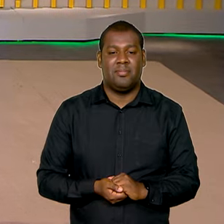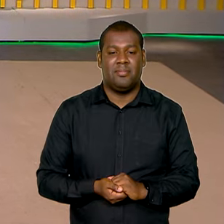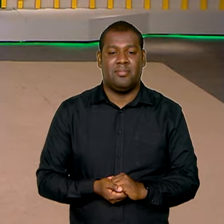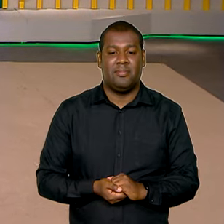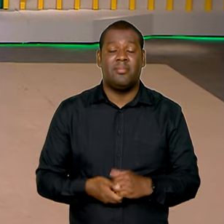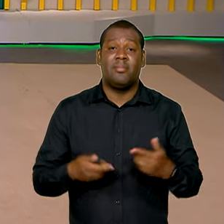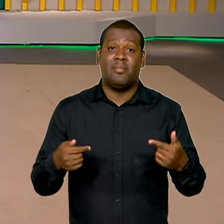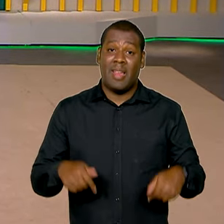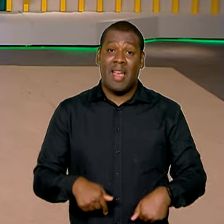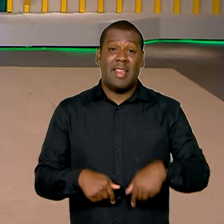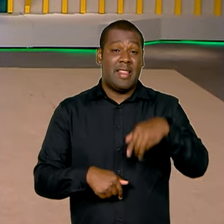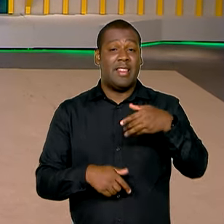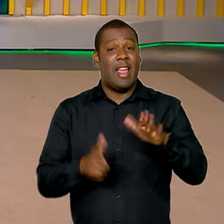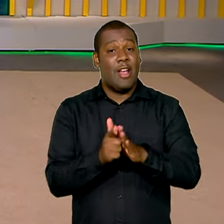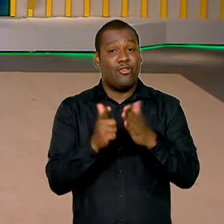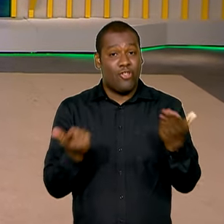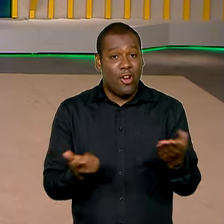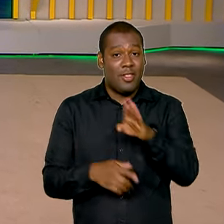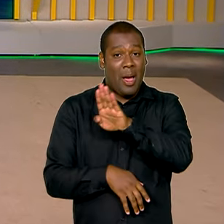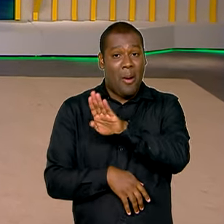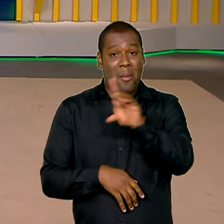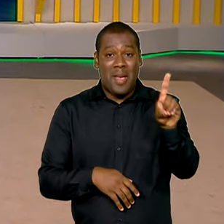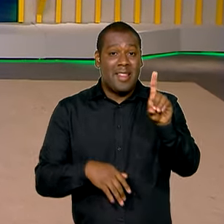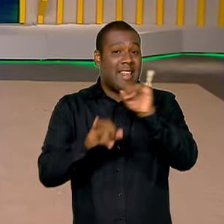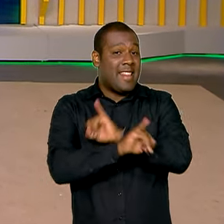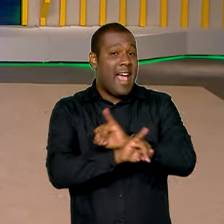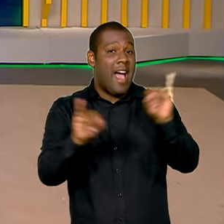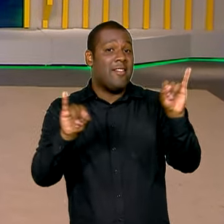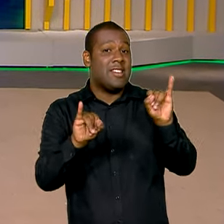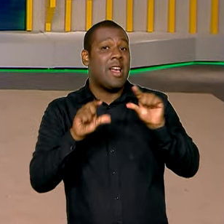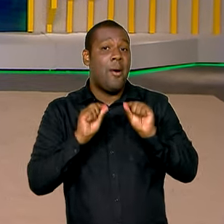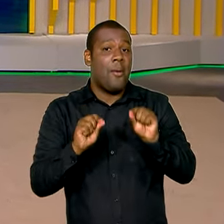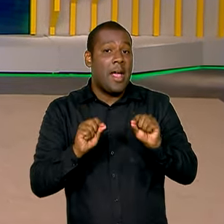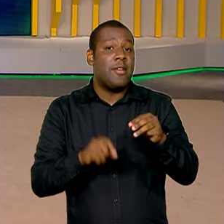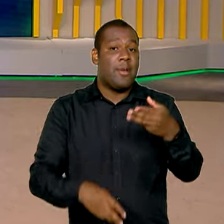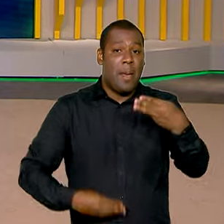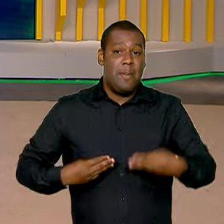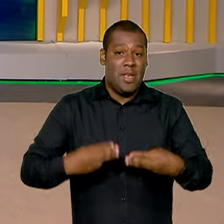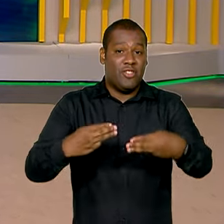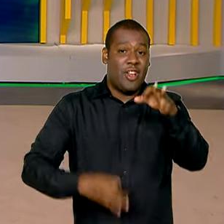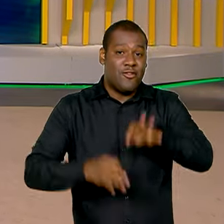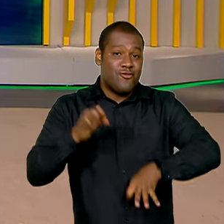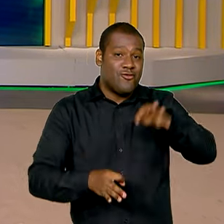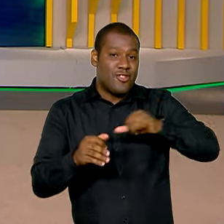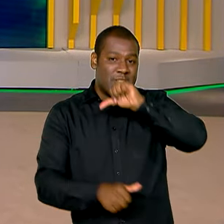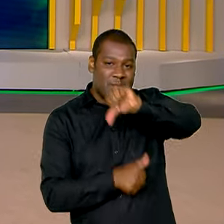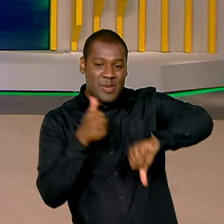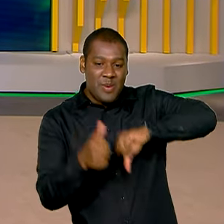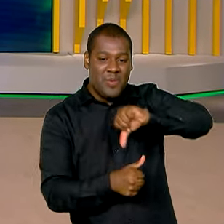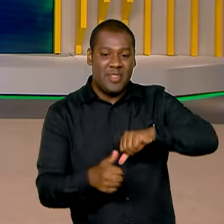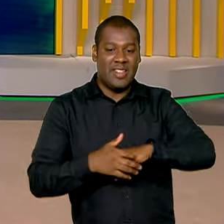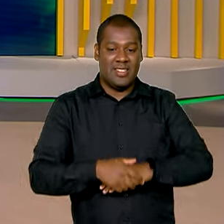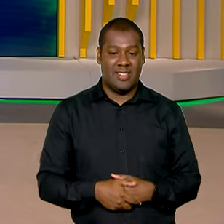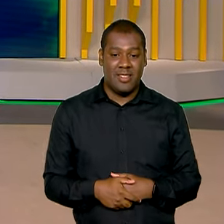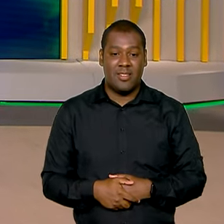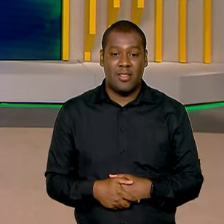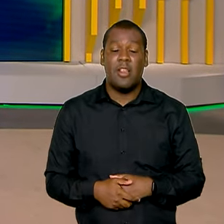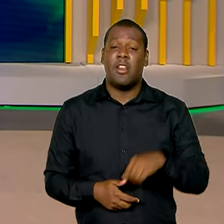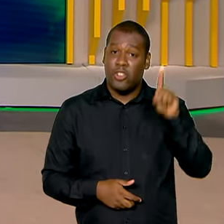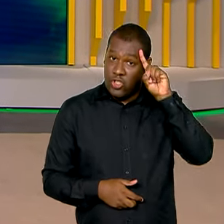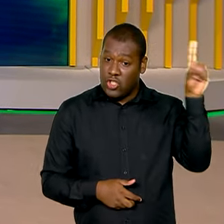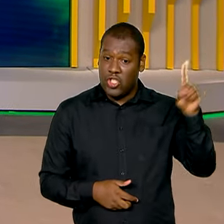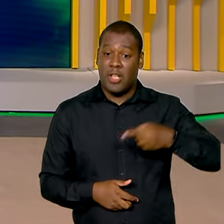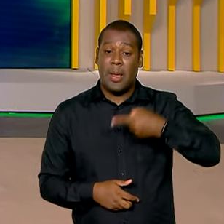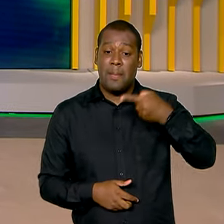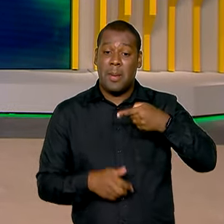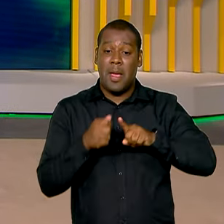E o Brasil em Dia começa com o início da transição no Ministério da Justiça e Segurança Pública. No primeiro dia de fevereiro,